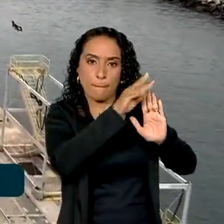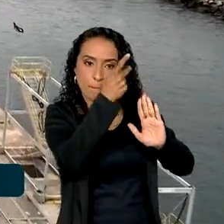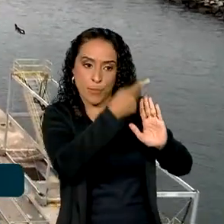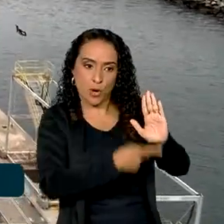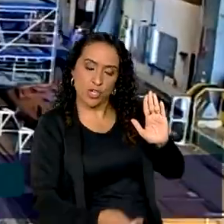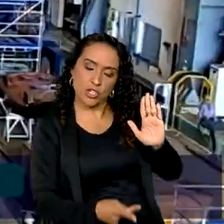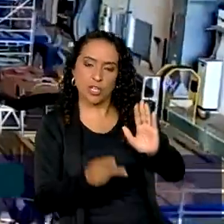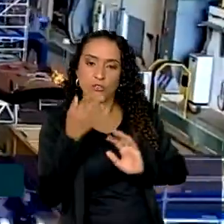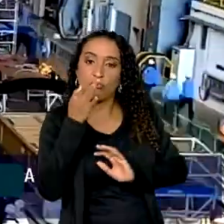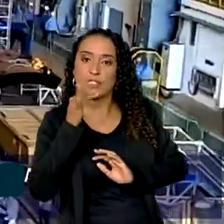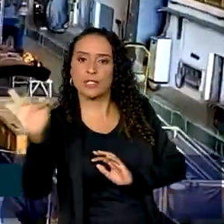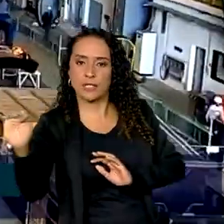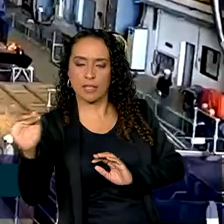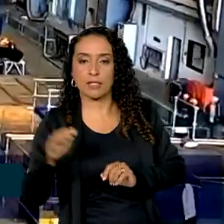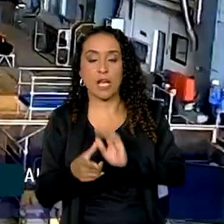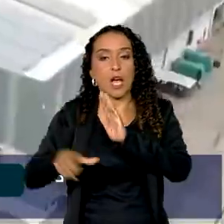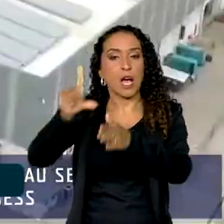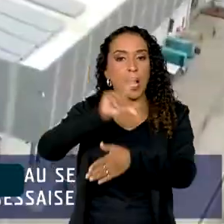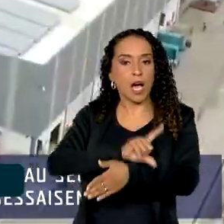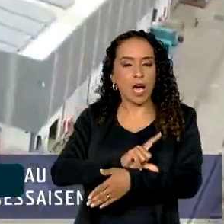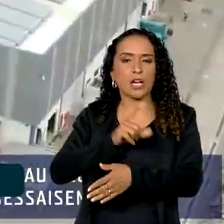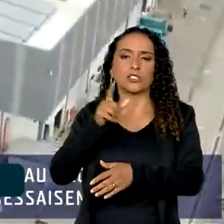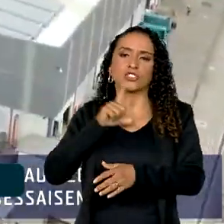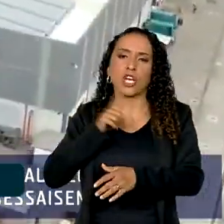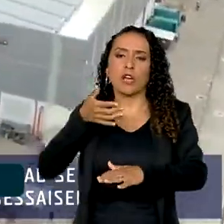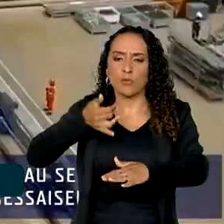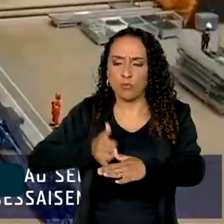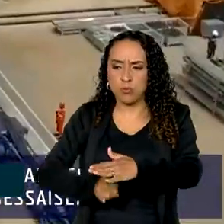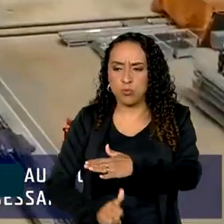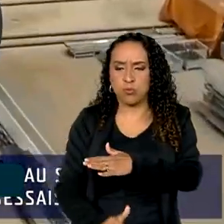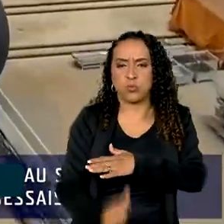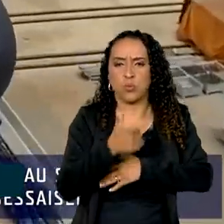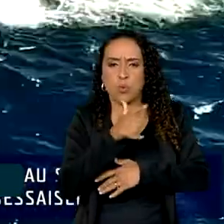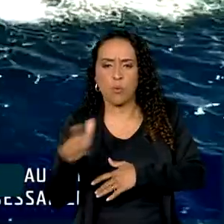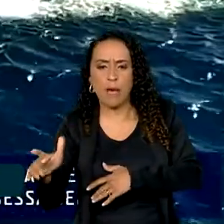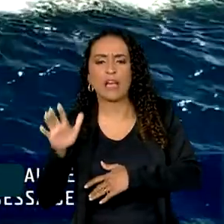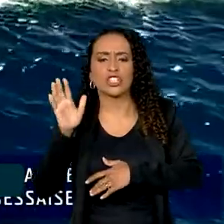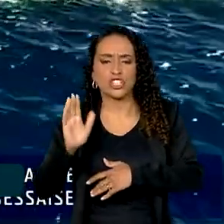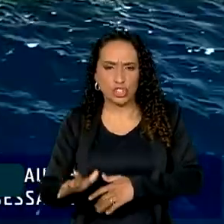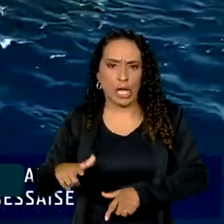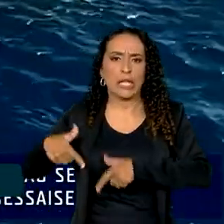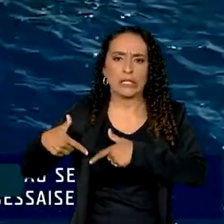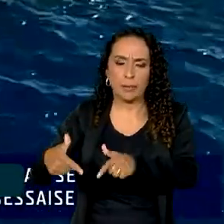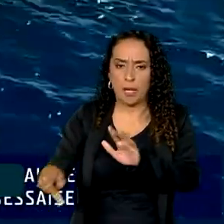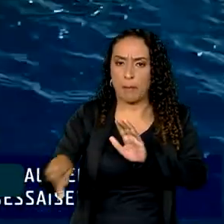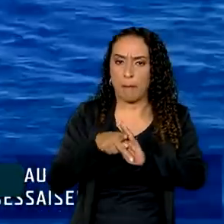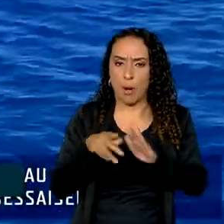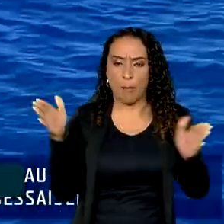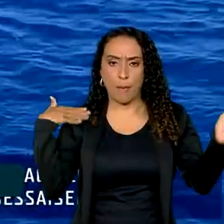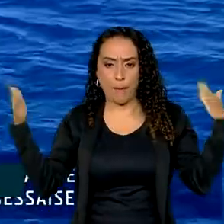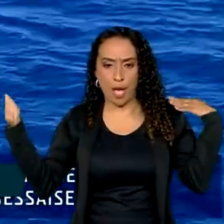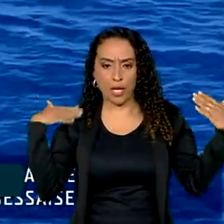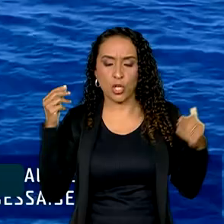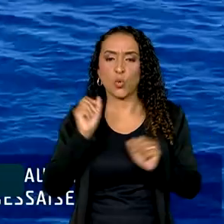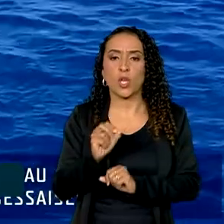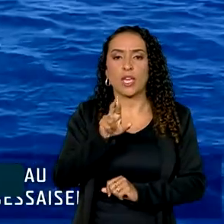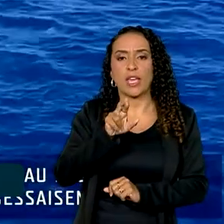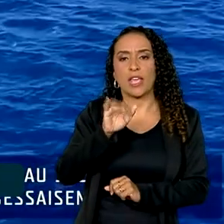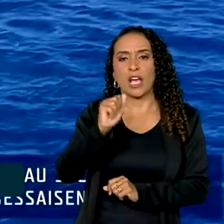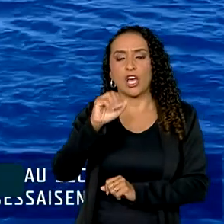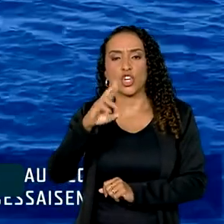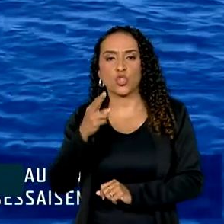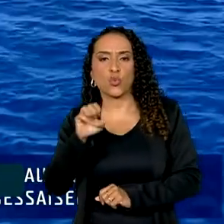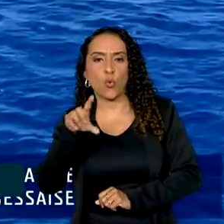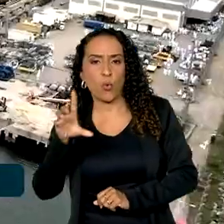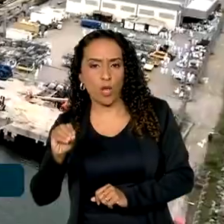Scopene. Antes dele, foram lançados ao mar e já estão a serviço da marinha o Riachuelo e o